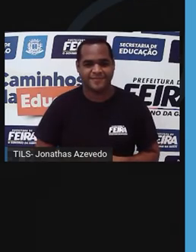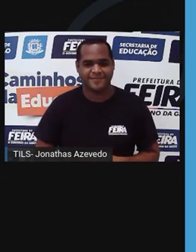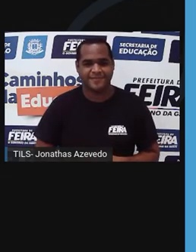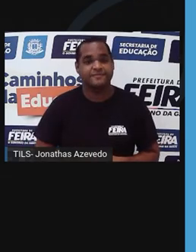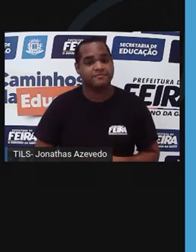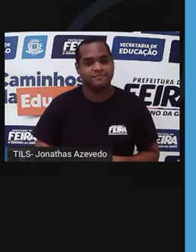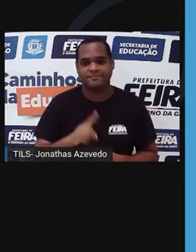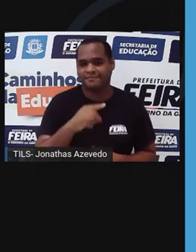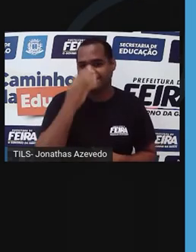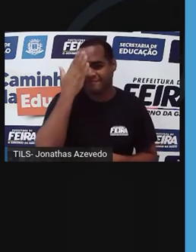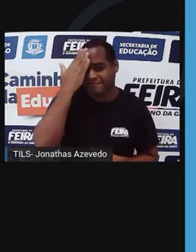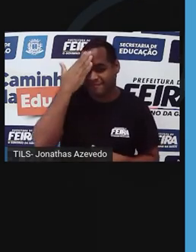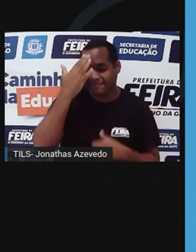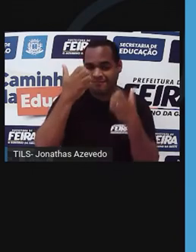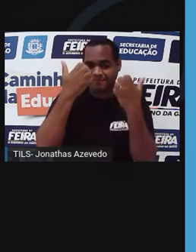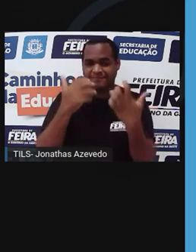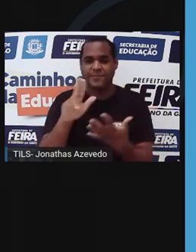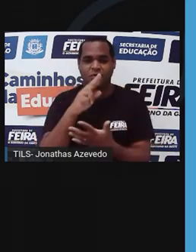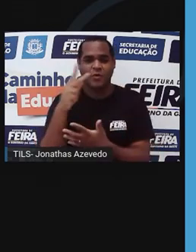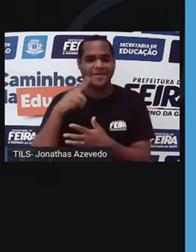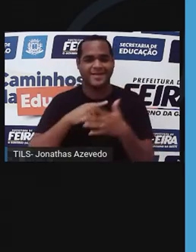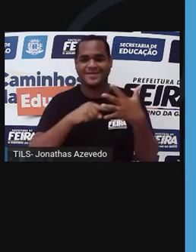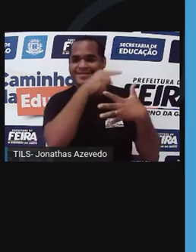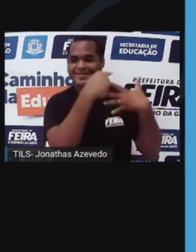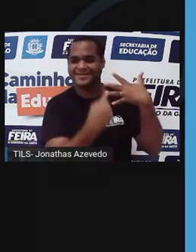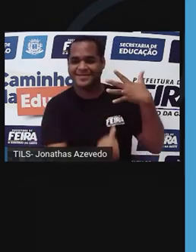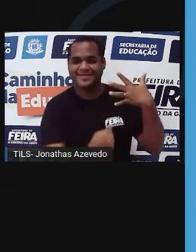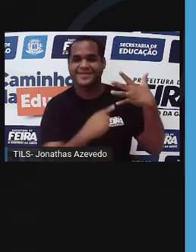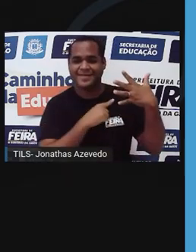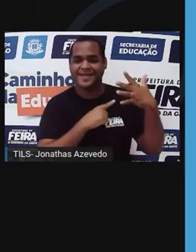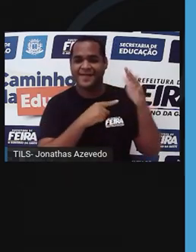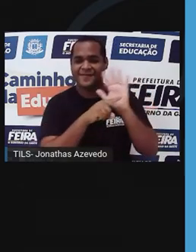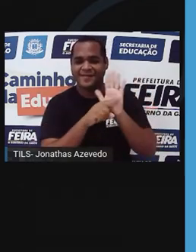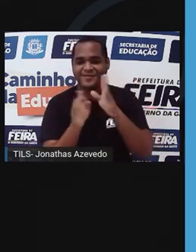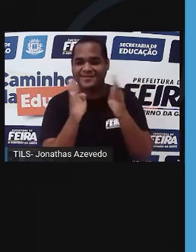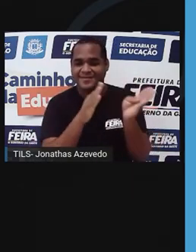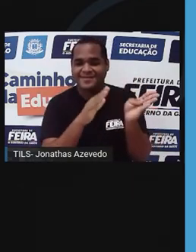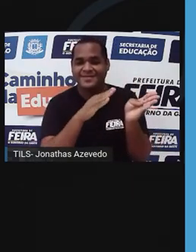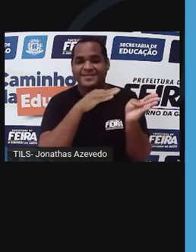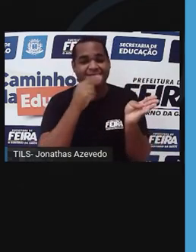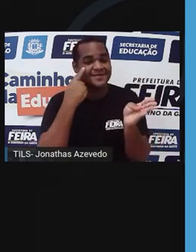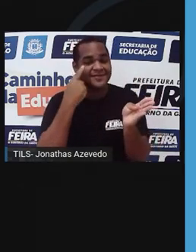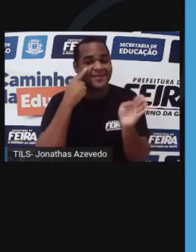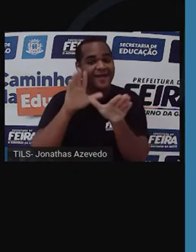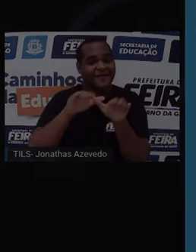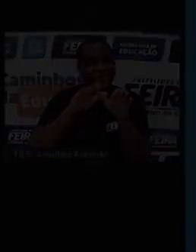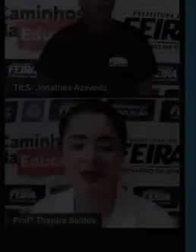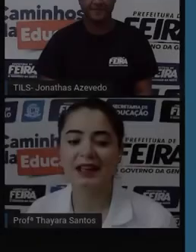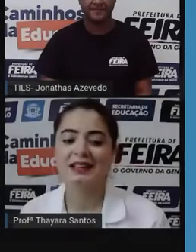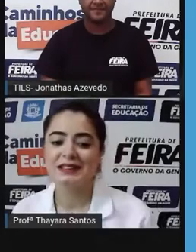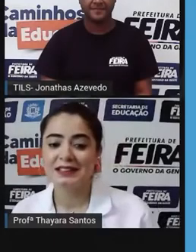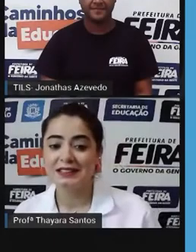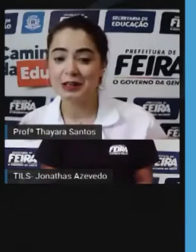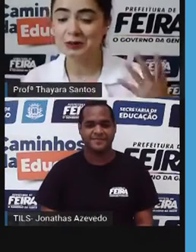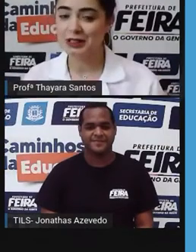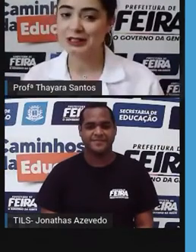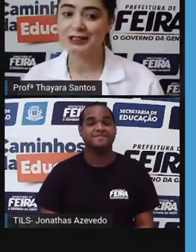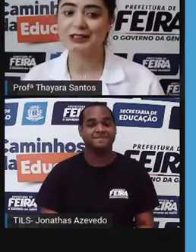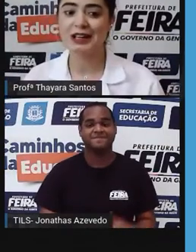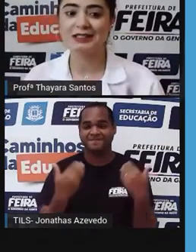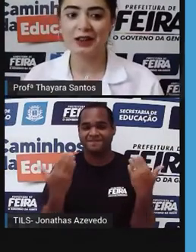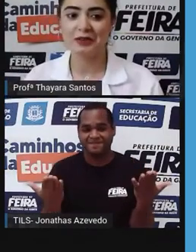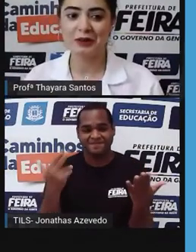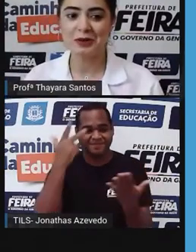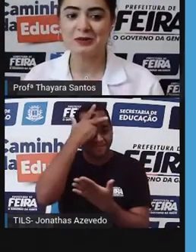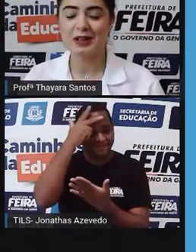Vocês saberiam dizer o nome das cinco aves que aparecem neste vídeo? Contem para a gente nos comentários! Então, gente,